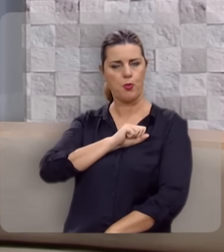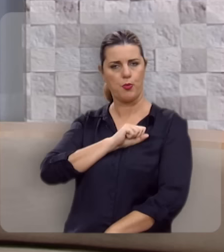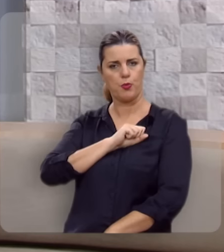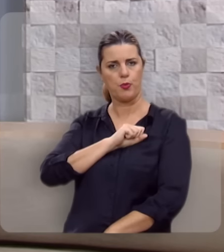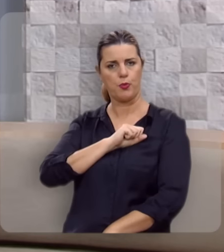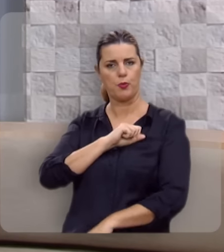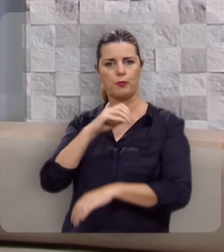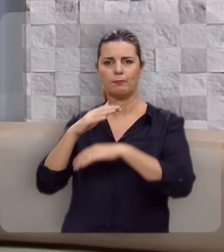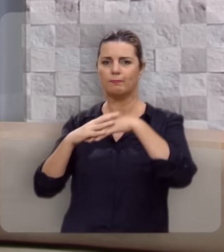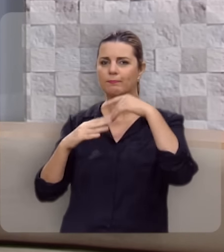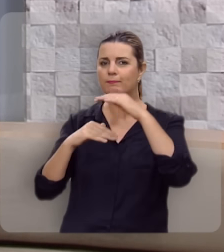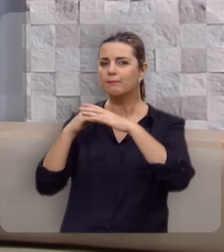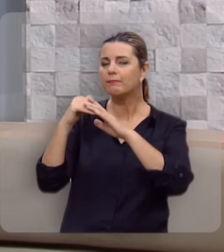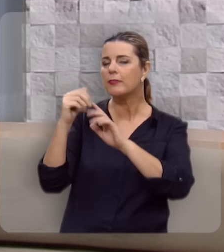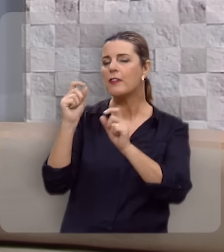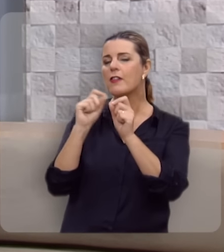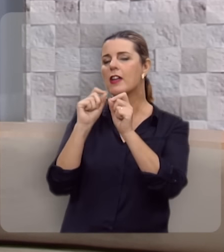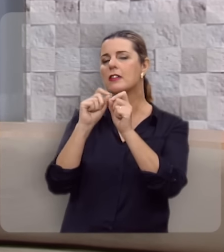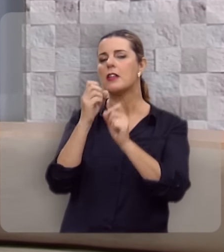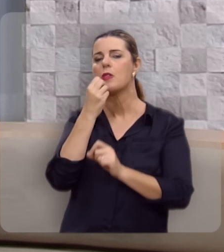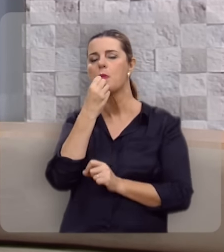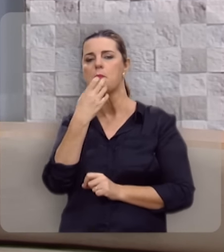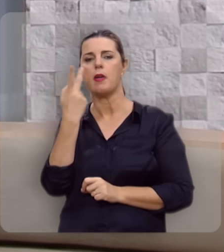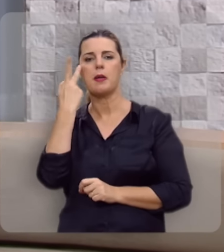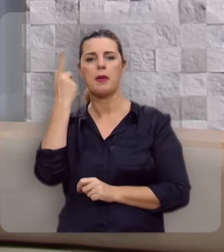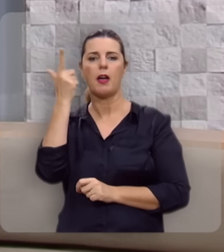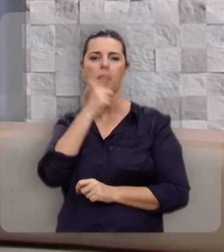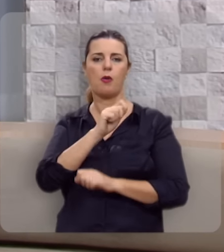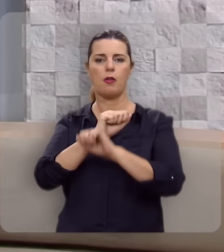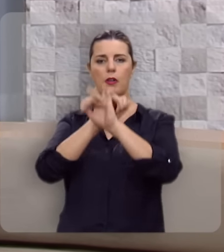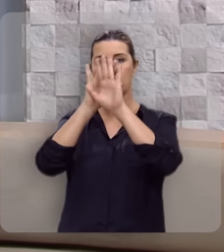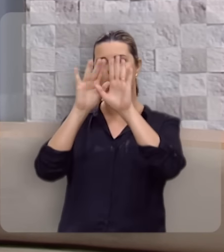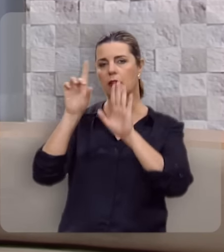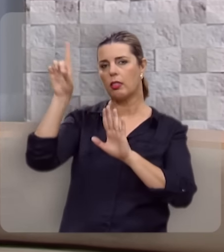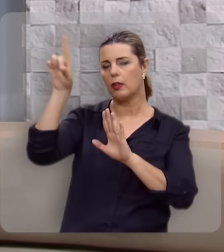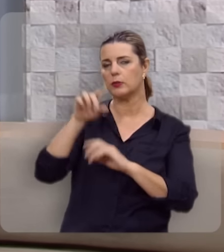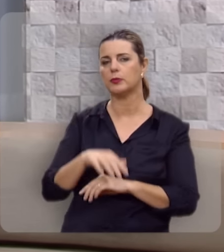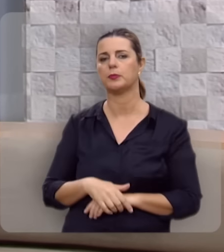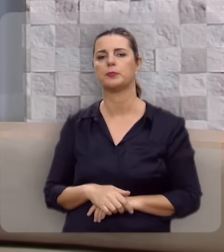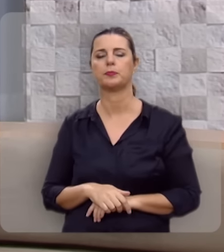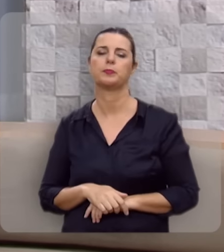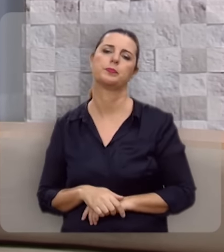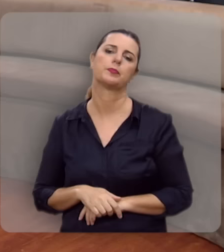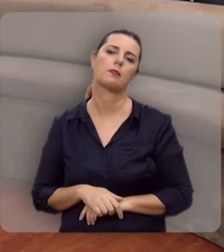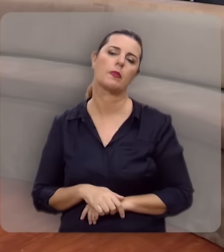amor e fazendo o bem para que Deus seja glorificado.